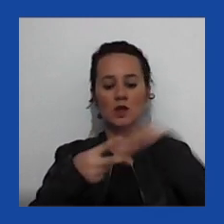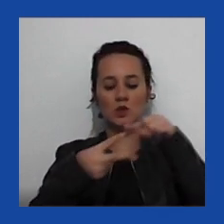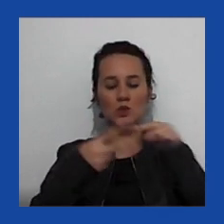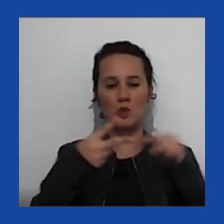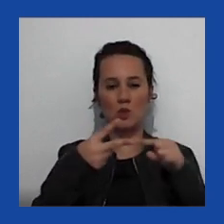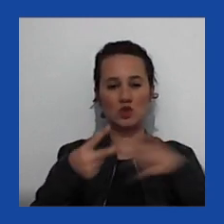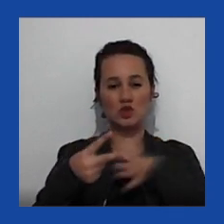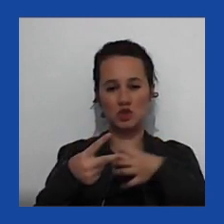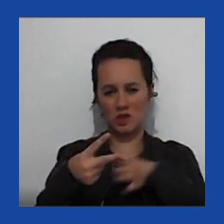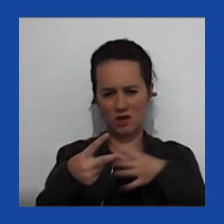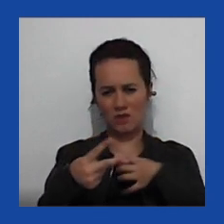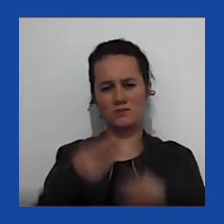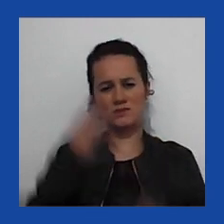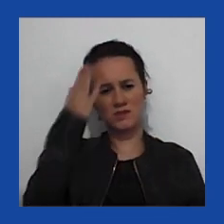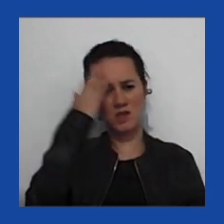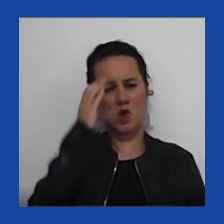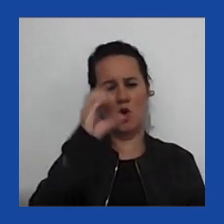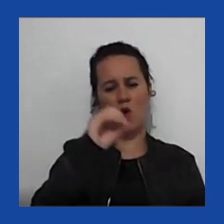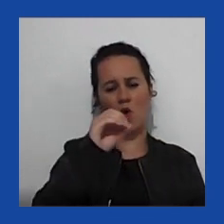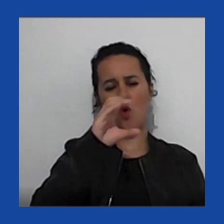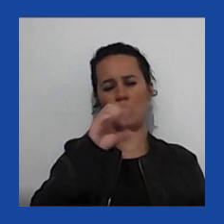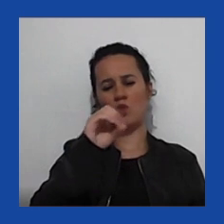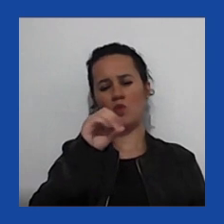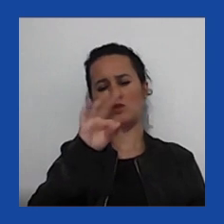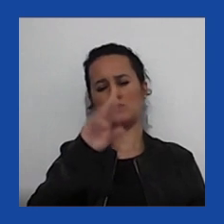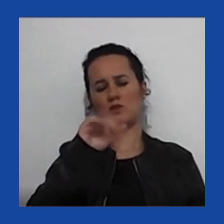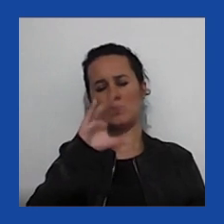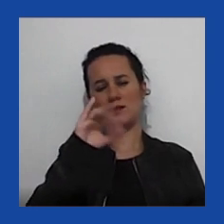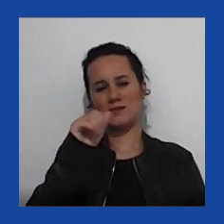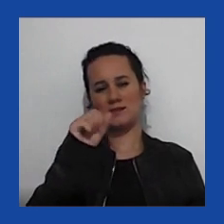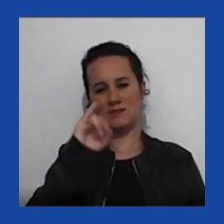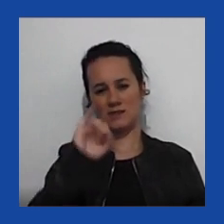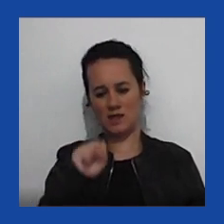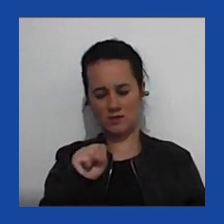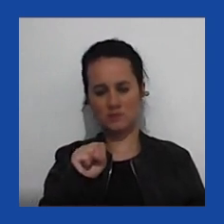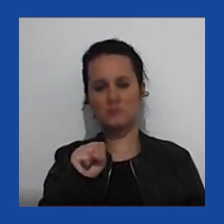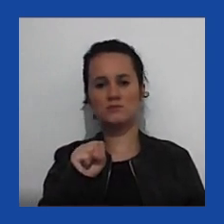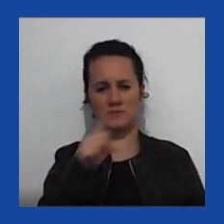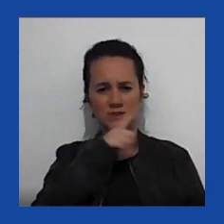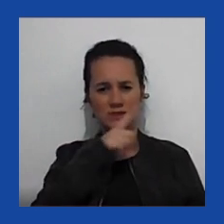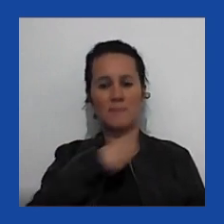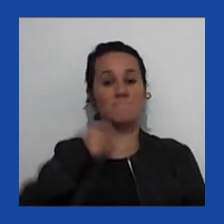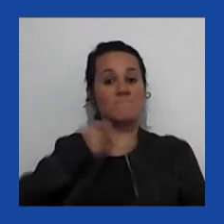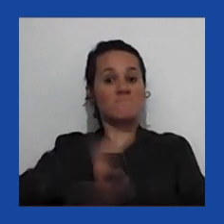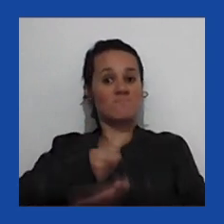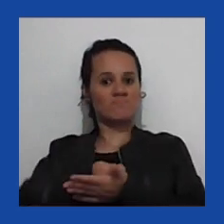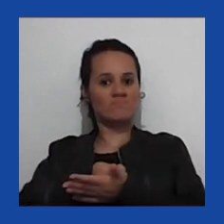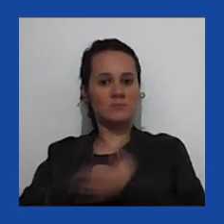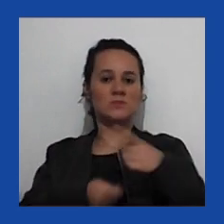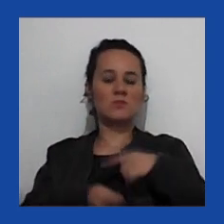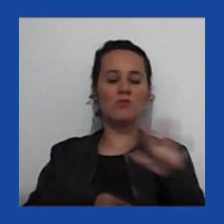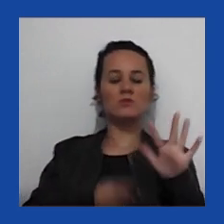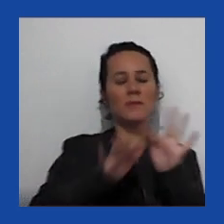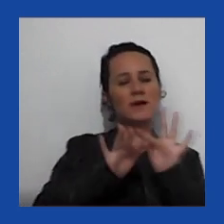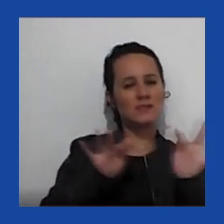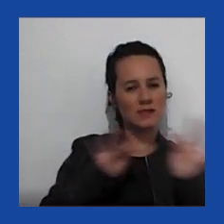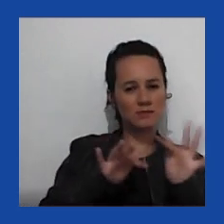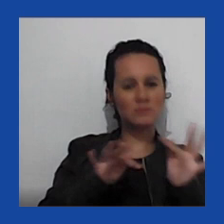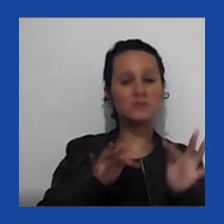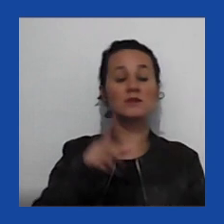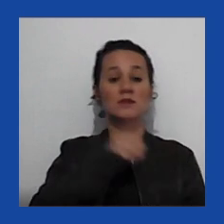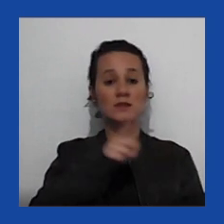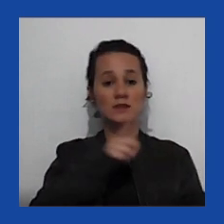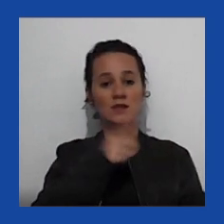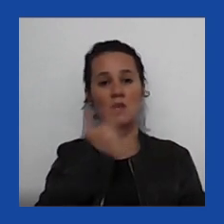autocracias, autocracias duras e autocracias mais brandas. E eles têm um regime híbrido no